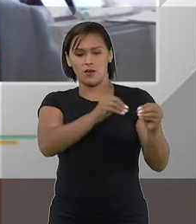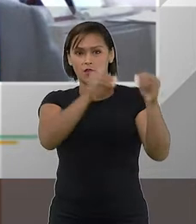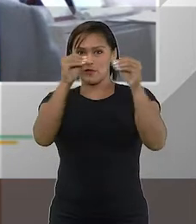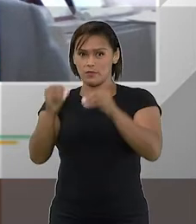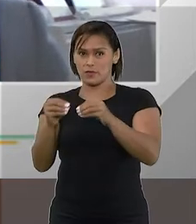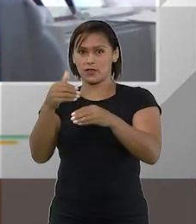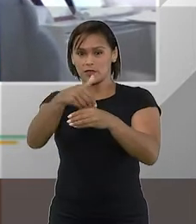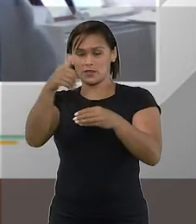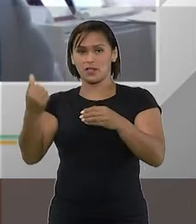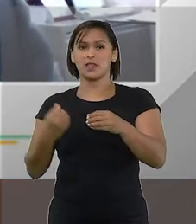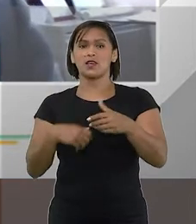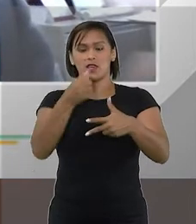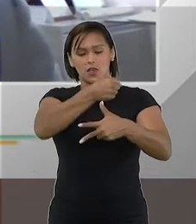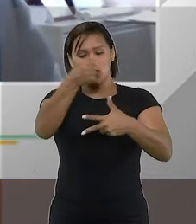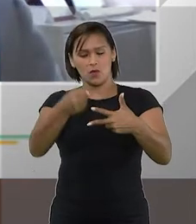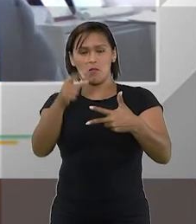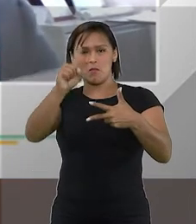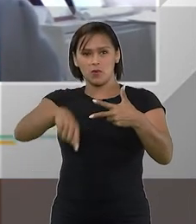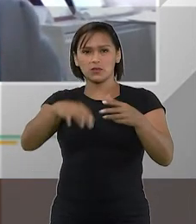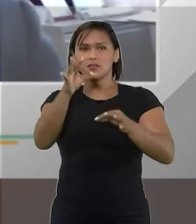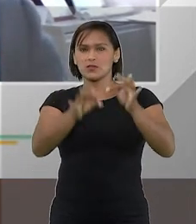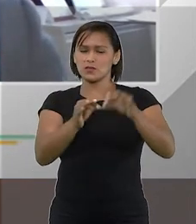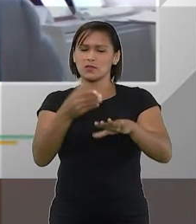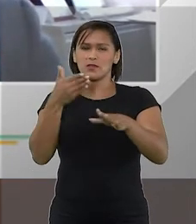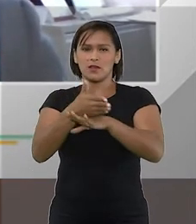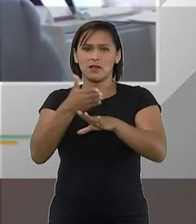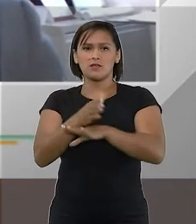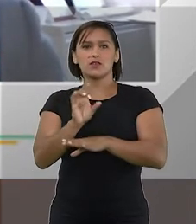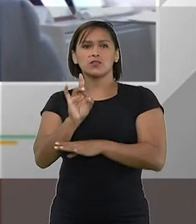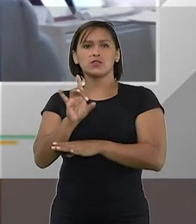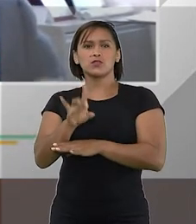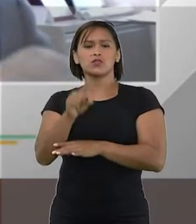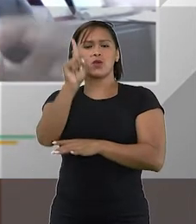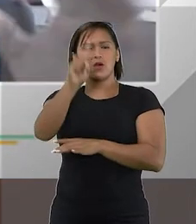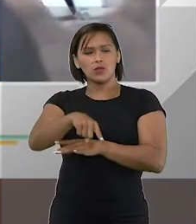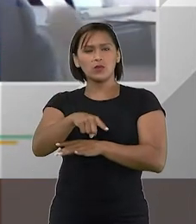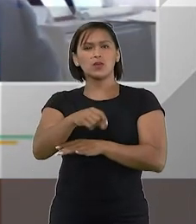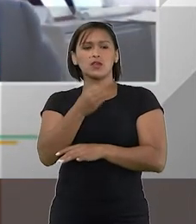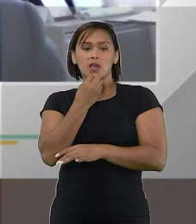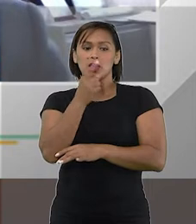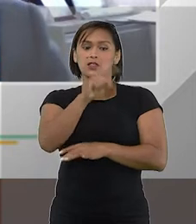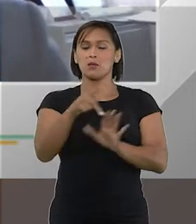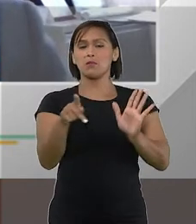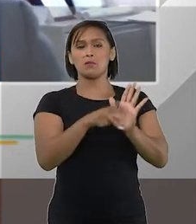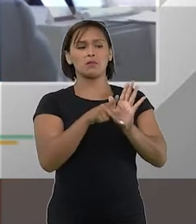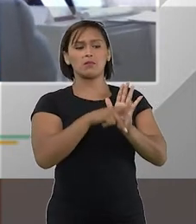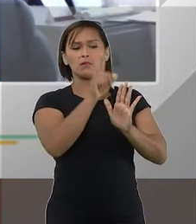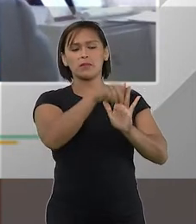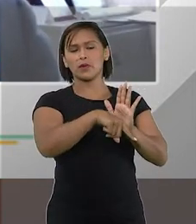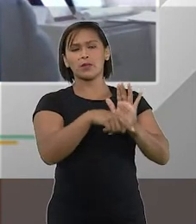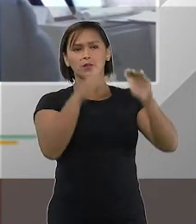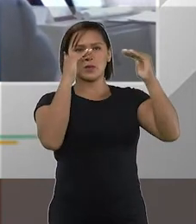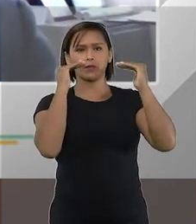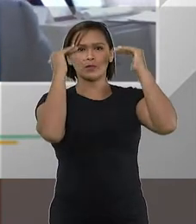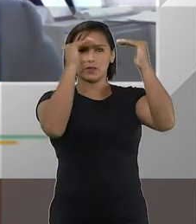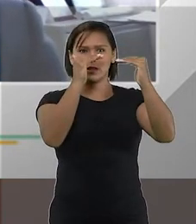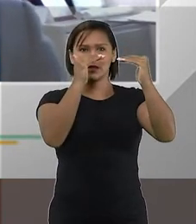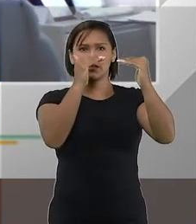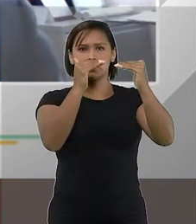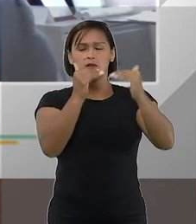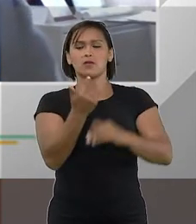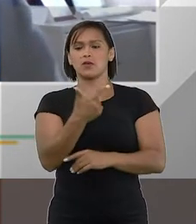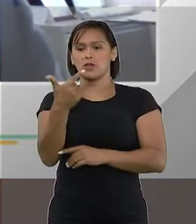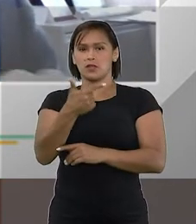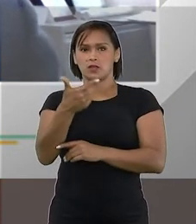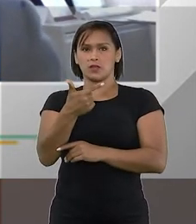poder judiciário. E o poder judiciário intervém apenas naquilo em que é absolutamente necessário, em dois